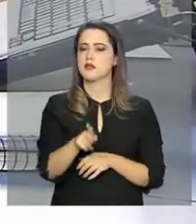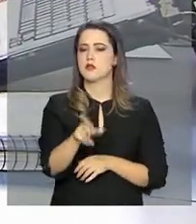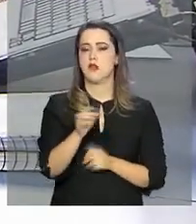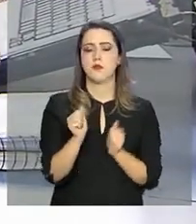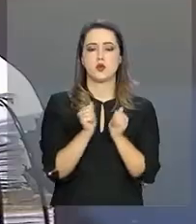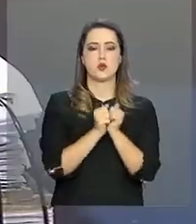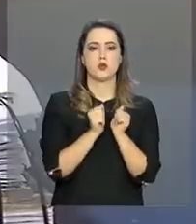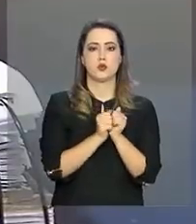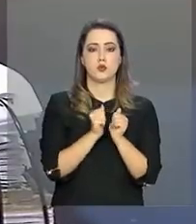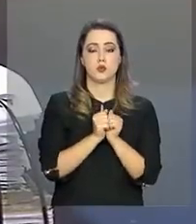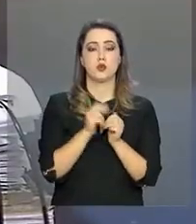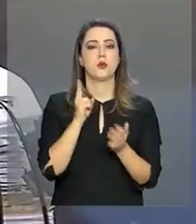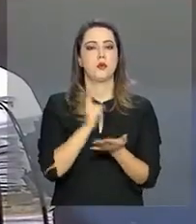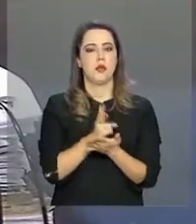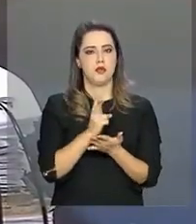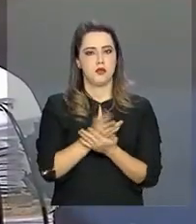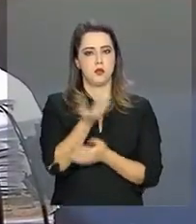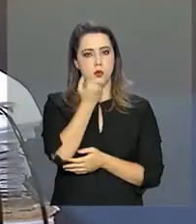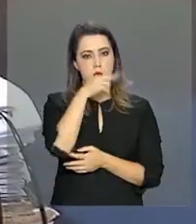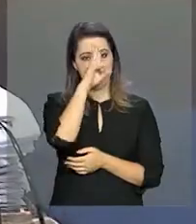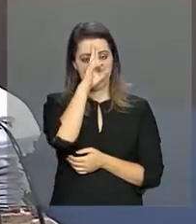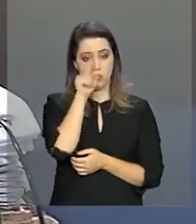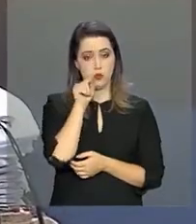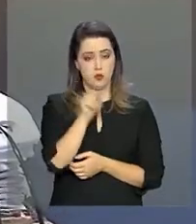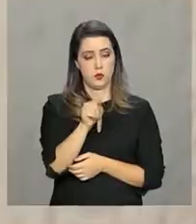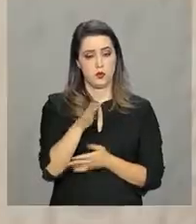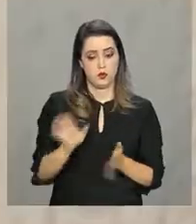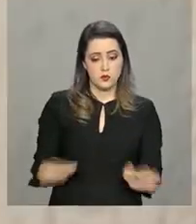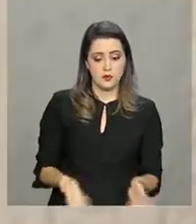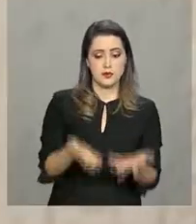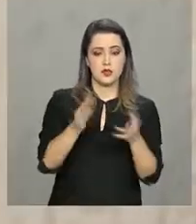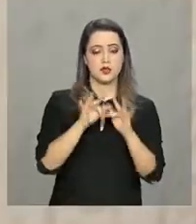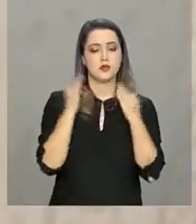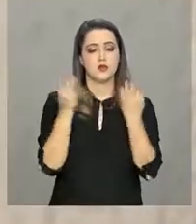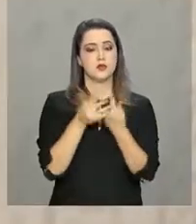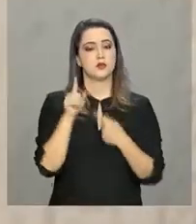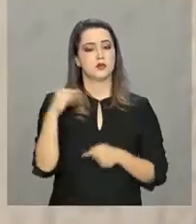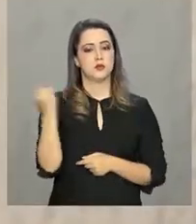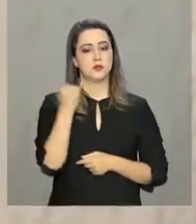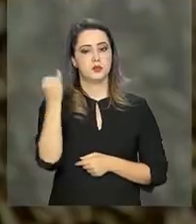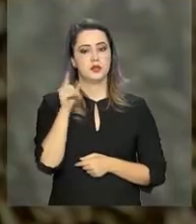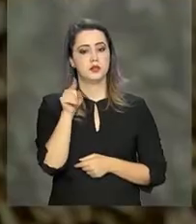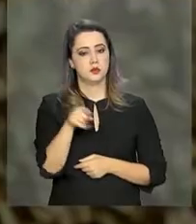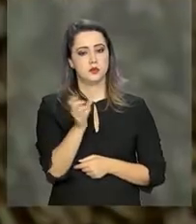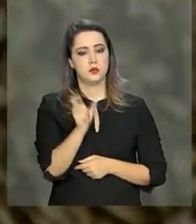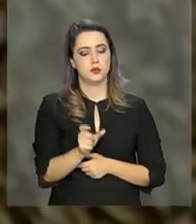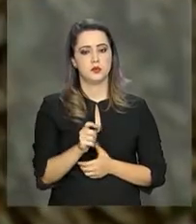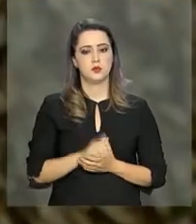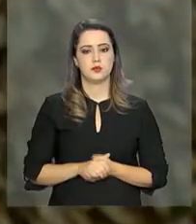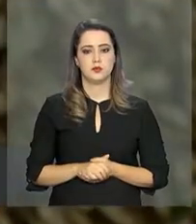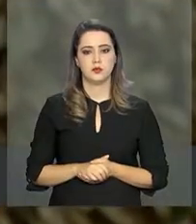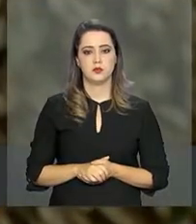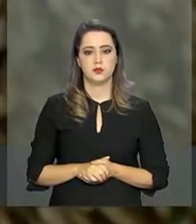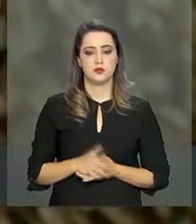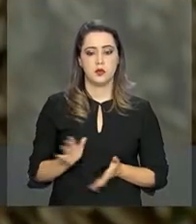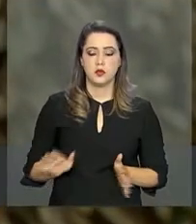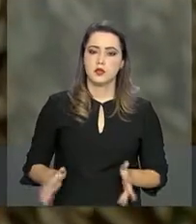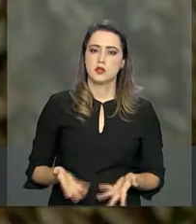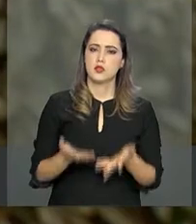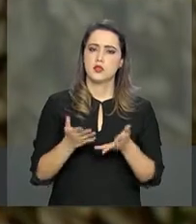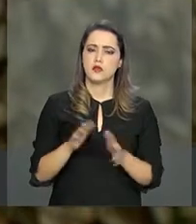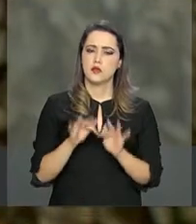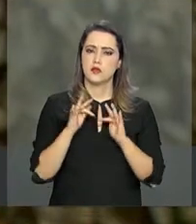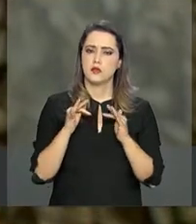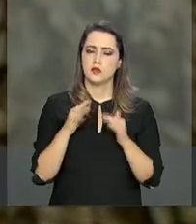constante, até no horário do almoço. O incentivo da família foi importante para o vendedor. Foi um incentivo dos meus filhos, né?